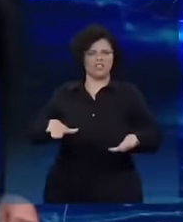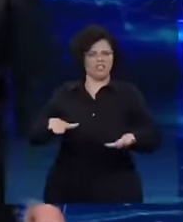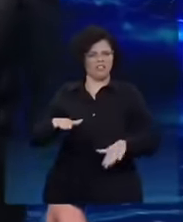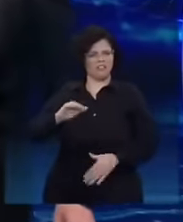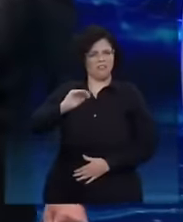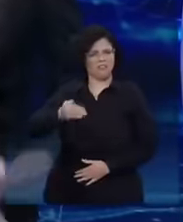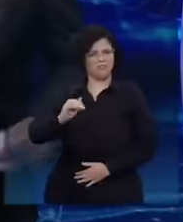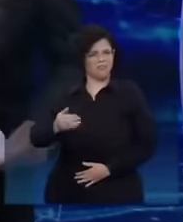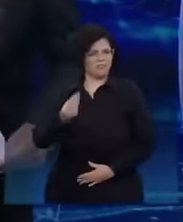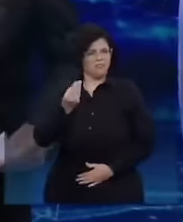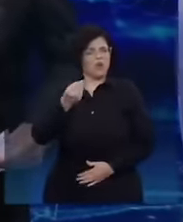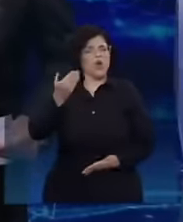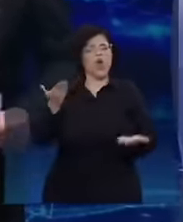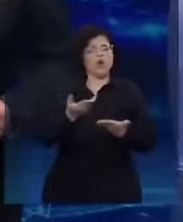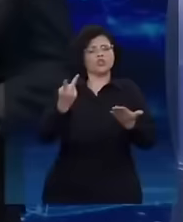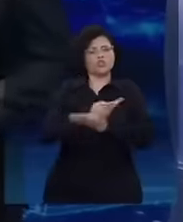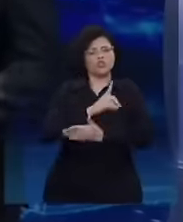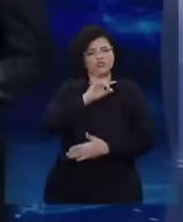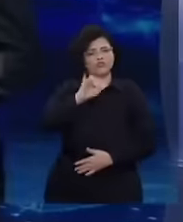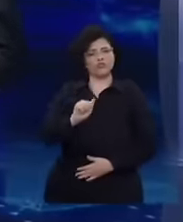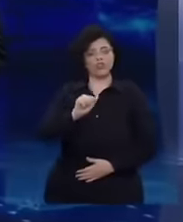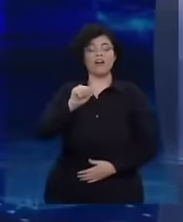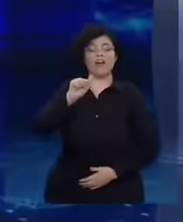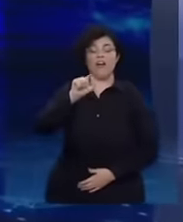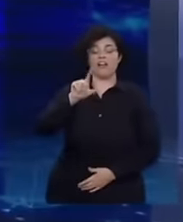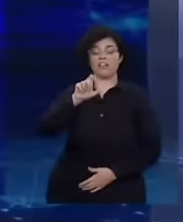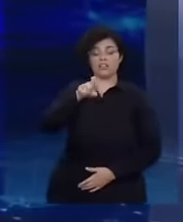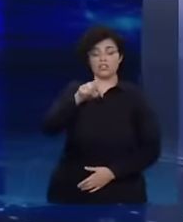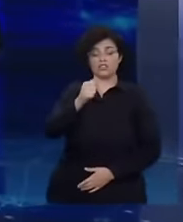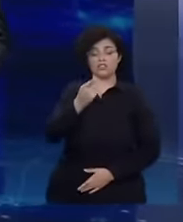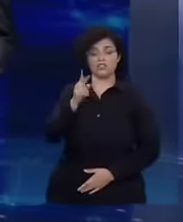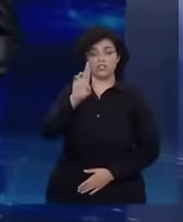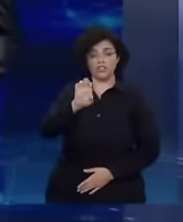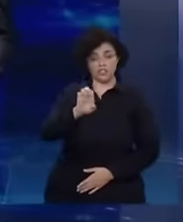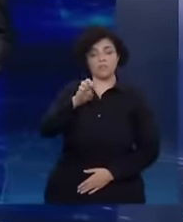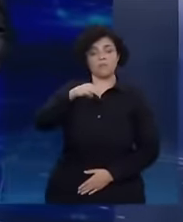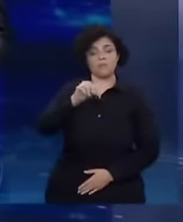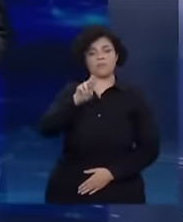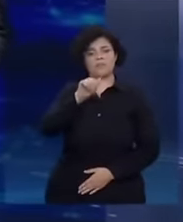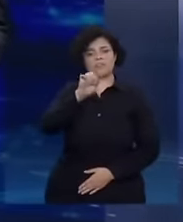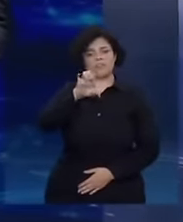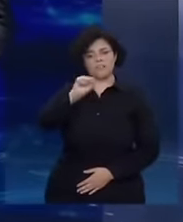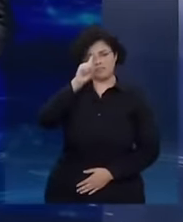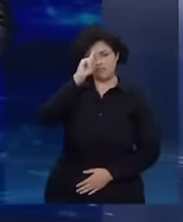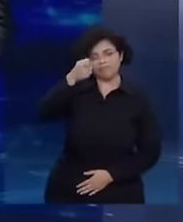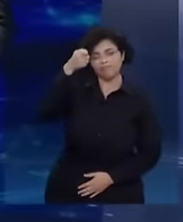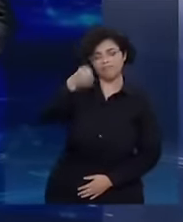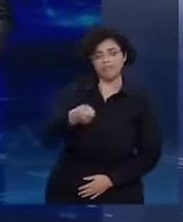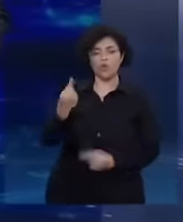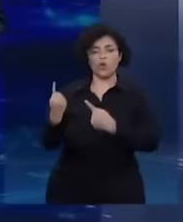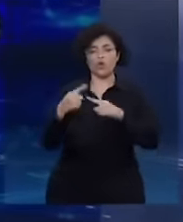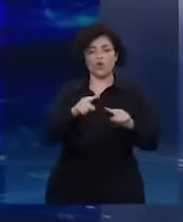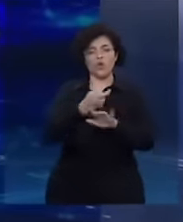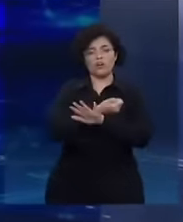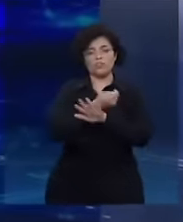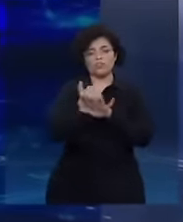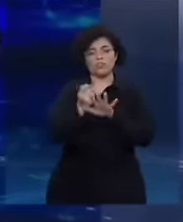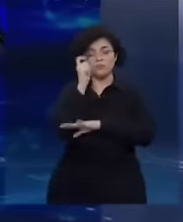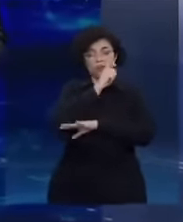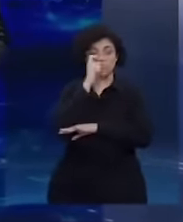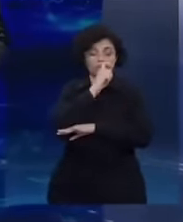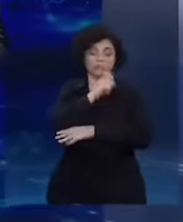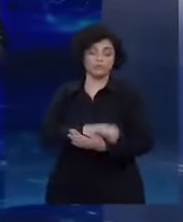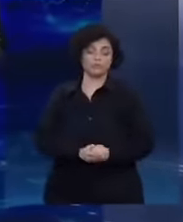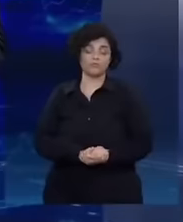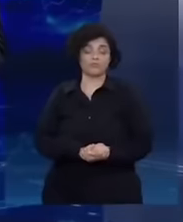hoje. O senhor Alexandre de Moraes dá uma sentença contrário a essas fake news, essas mentiras